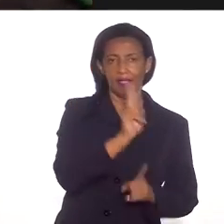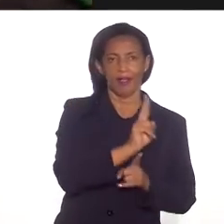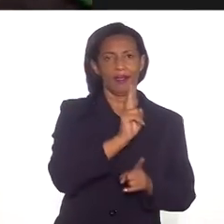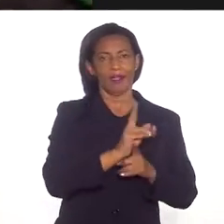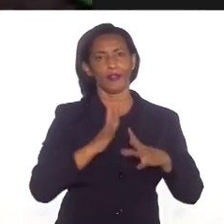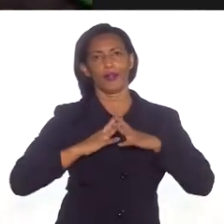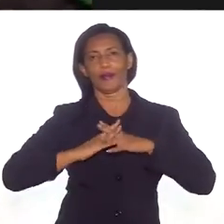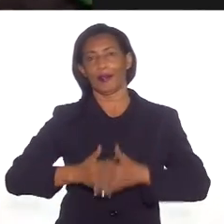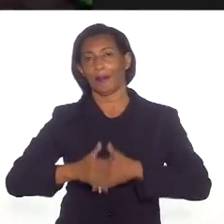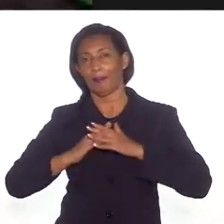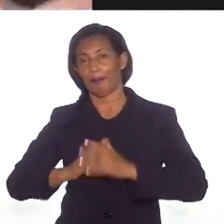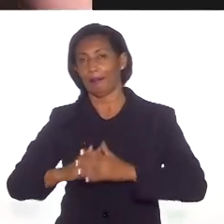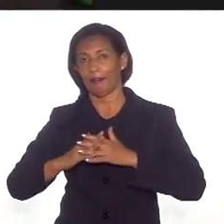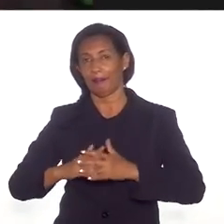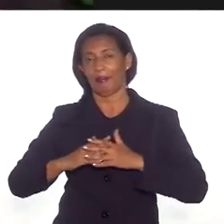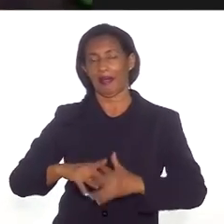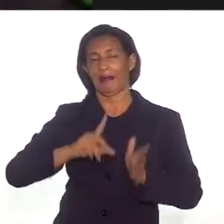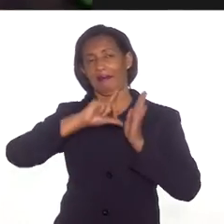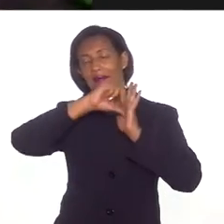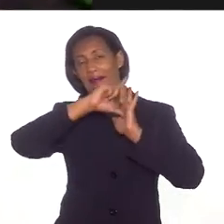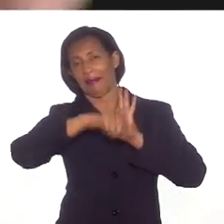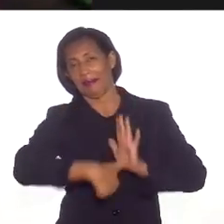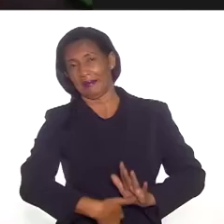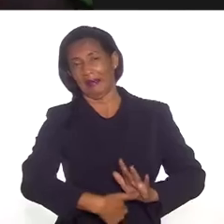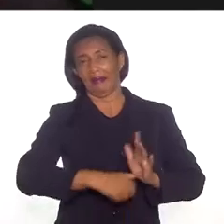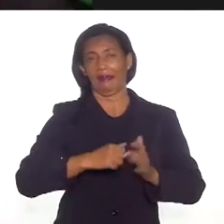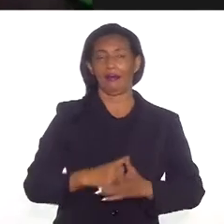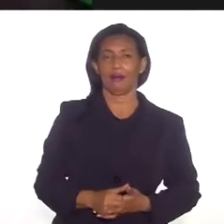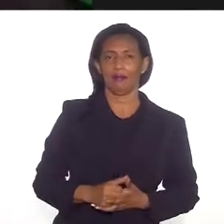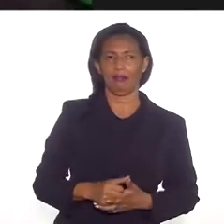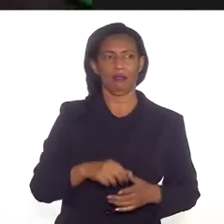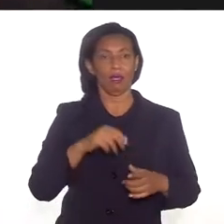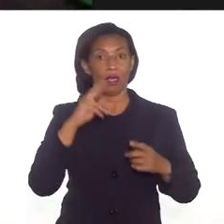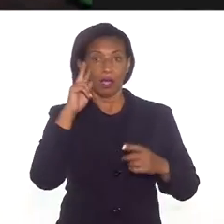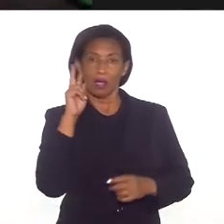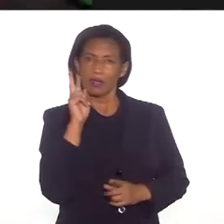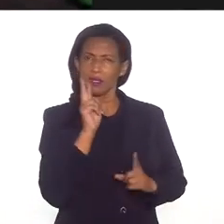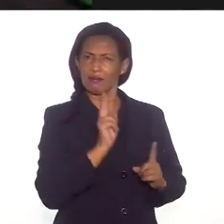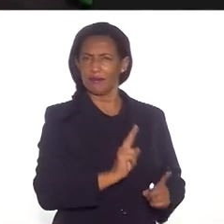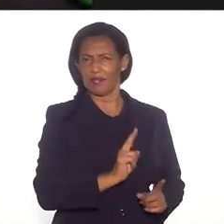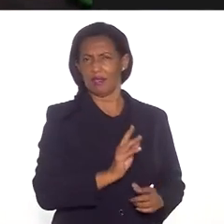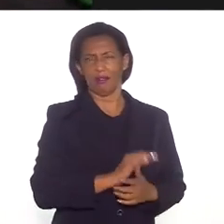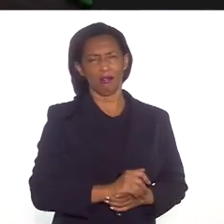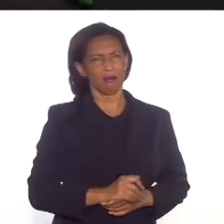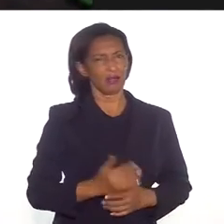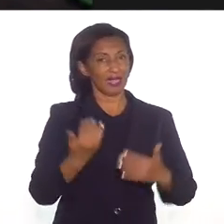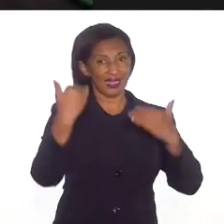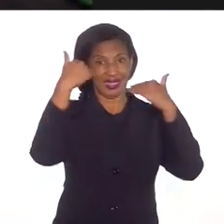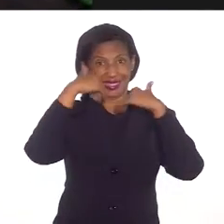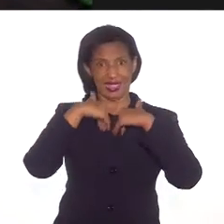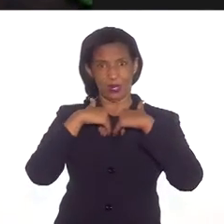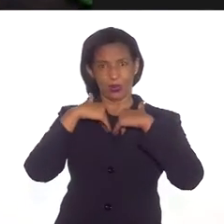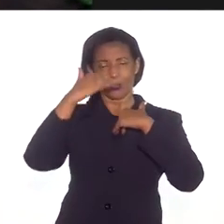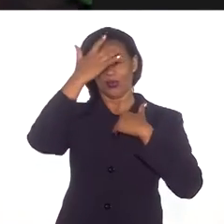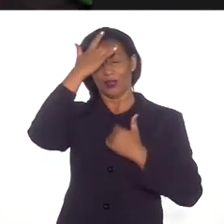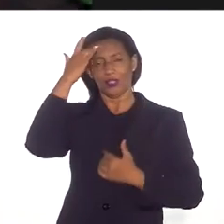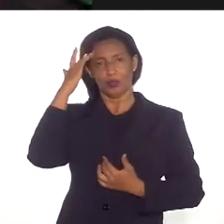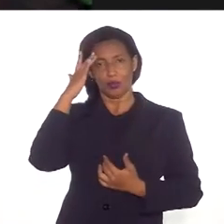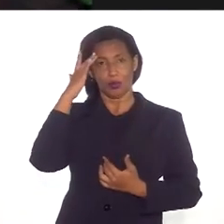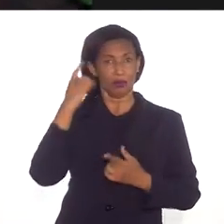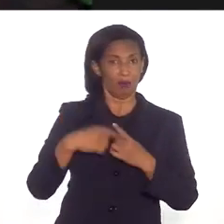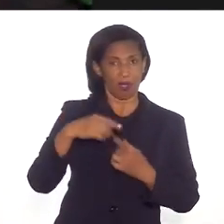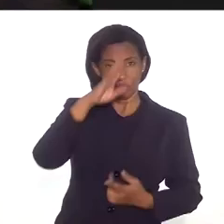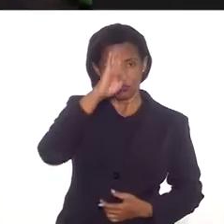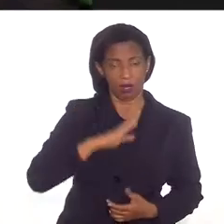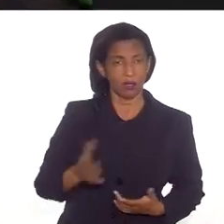progresso e o movimento do Brasil, o índio é passado, índio é isso, o é aquilo. Essa visão está muito dentro das pessoas. Por quê?